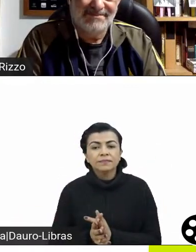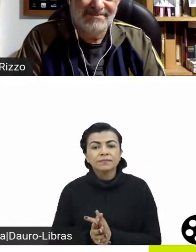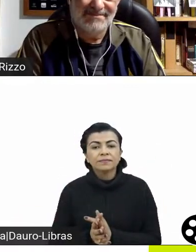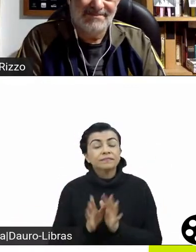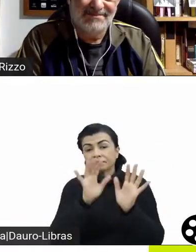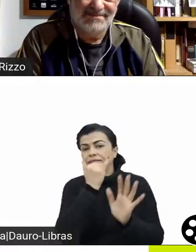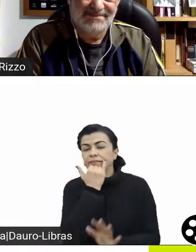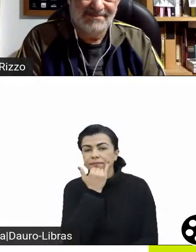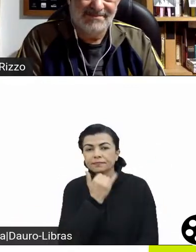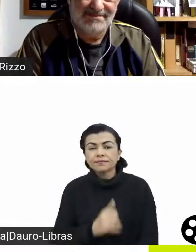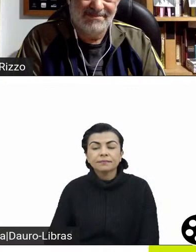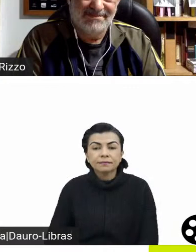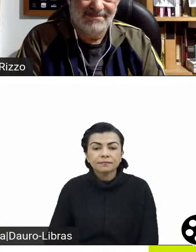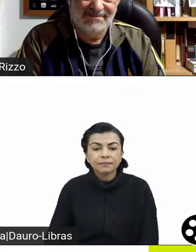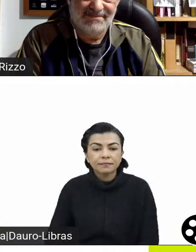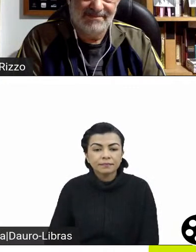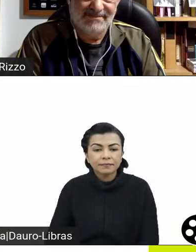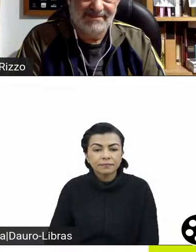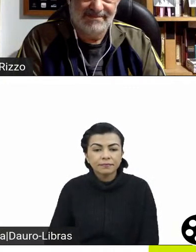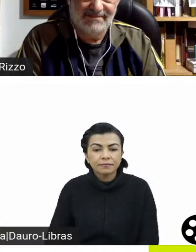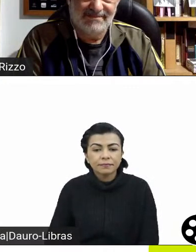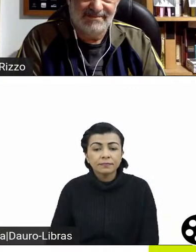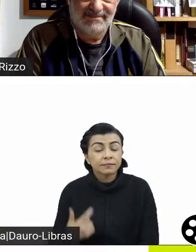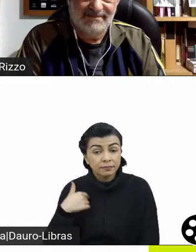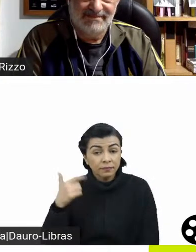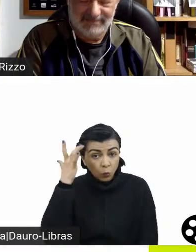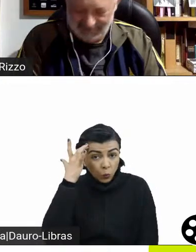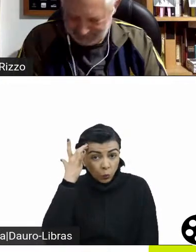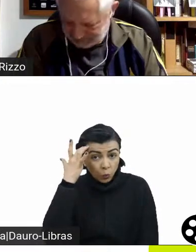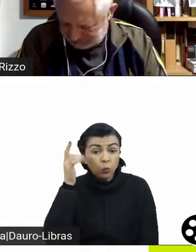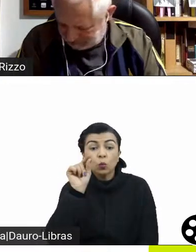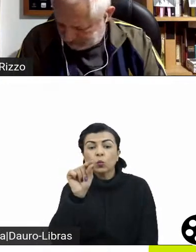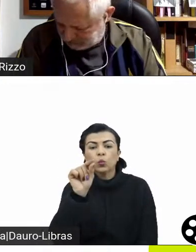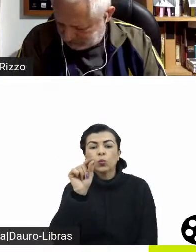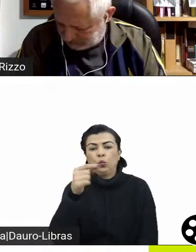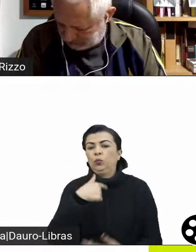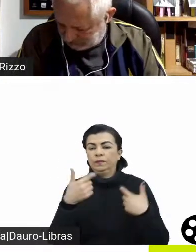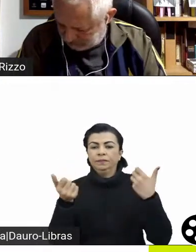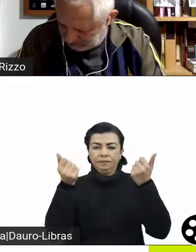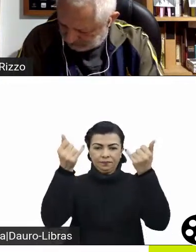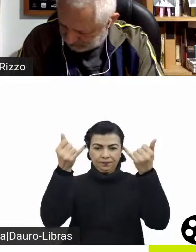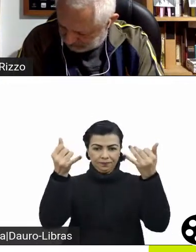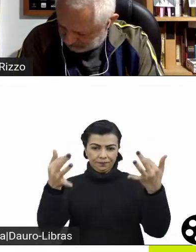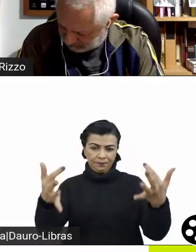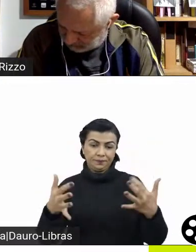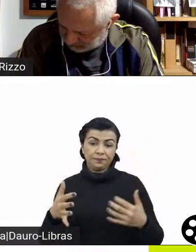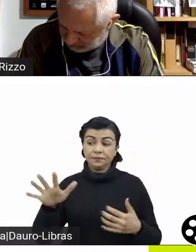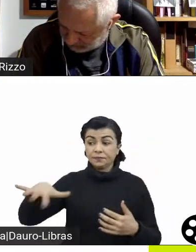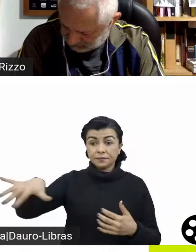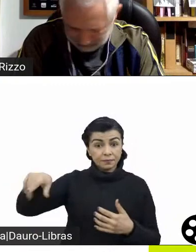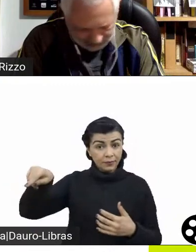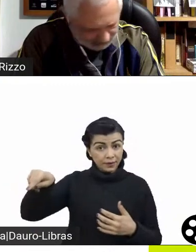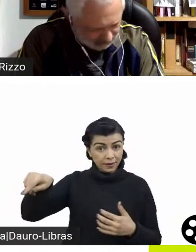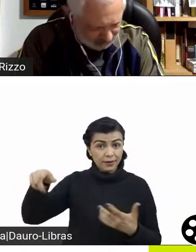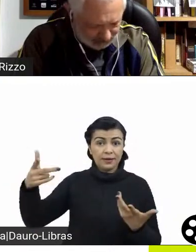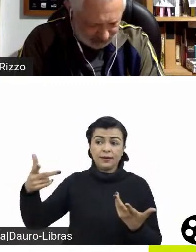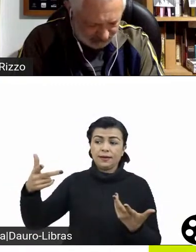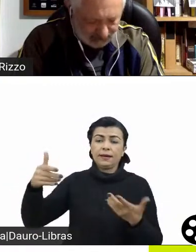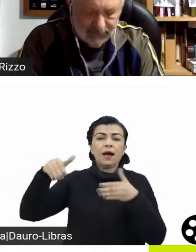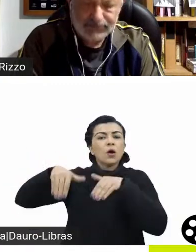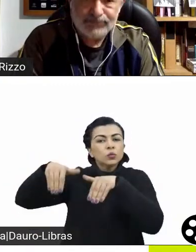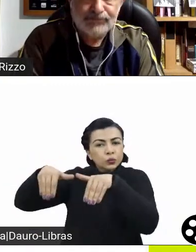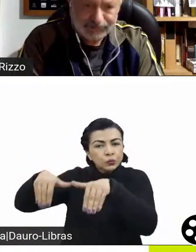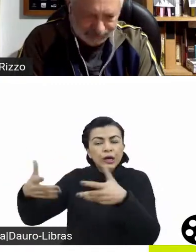falar. Opa, você sabe? Eu acho que tem uma facilidade muito grande na Austrália e na Nova Zelândia penetrarem nesse mercado por serem países